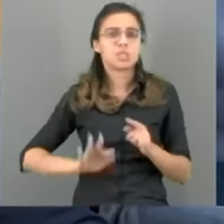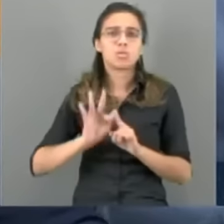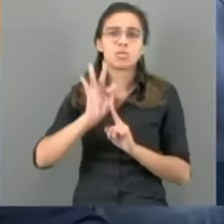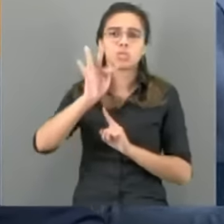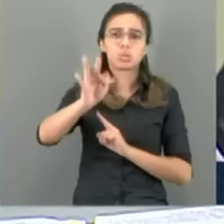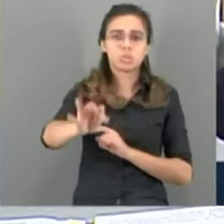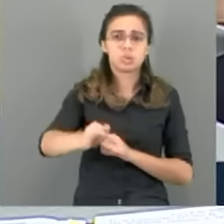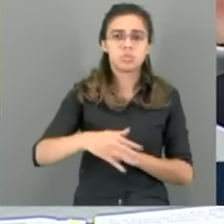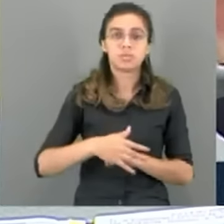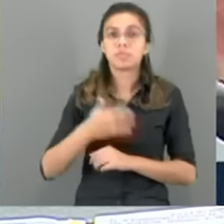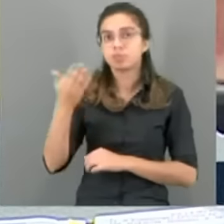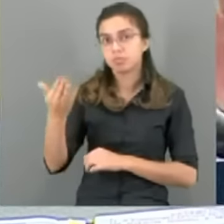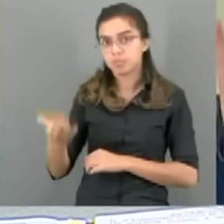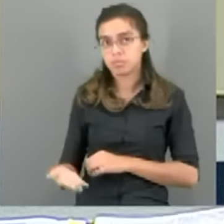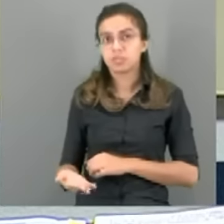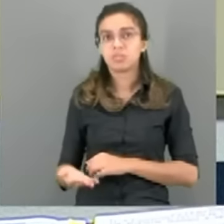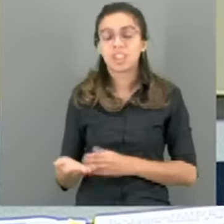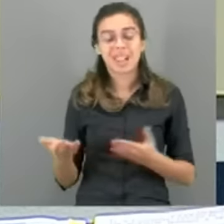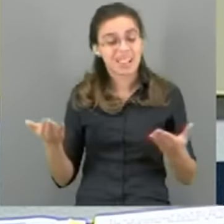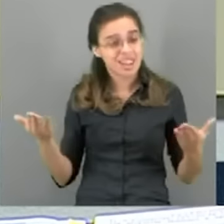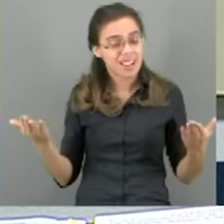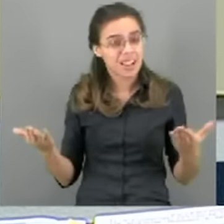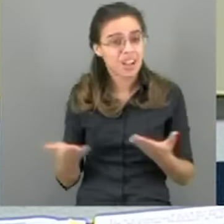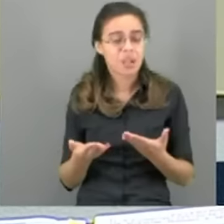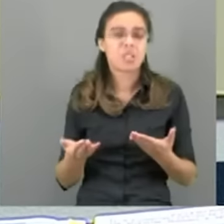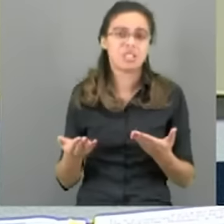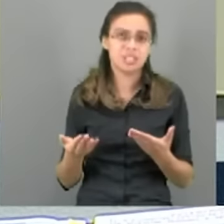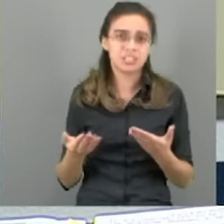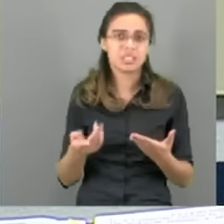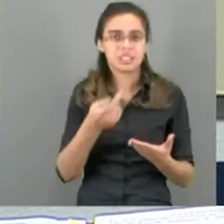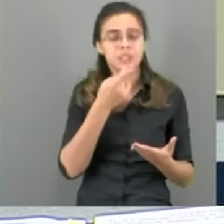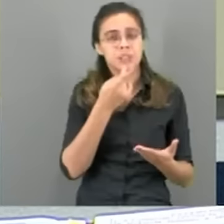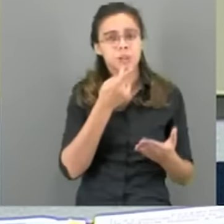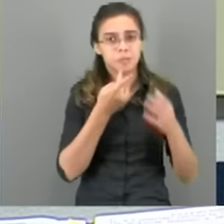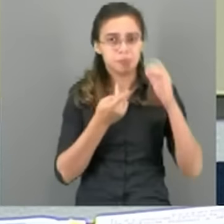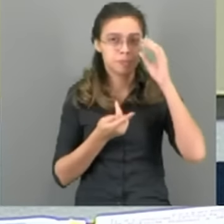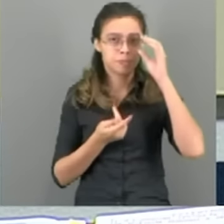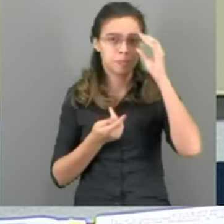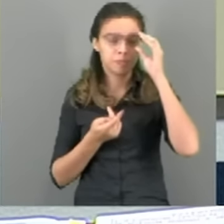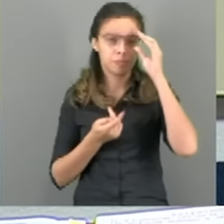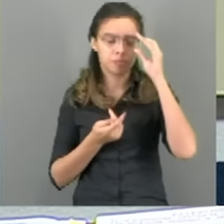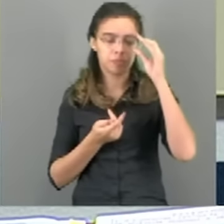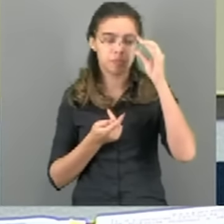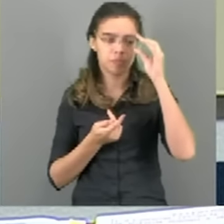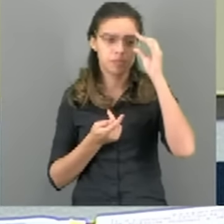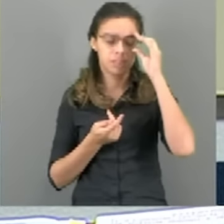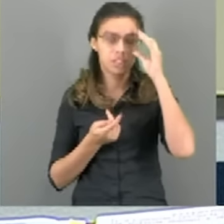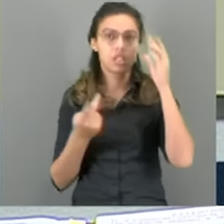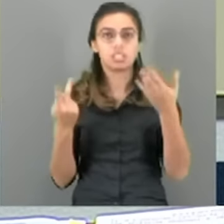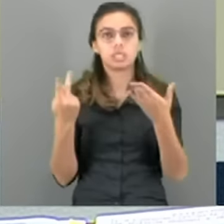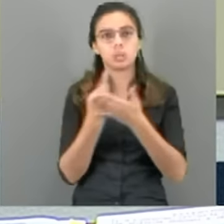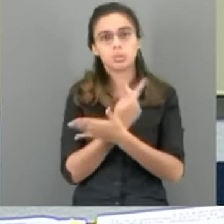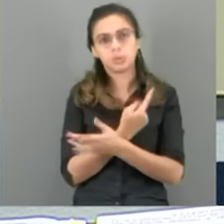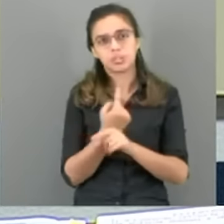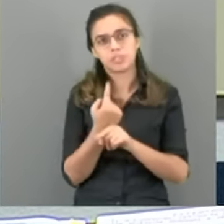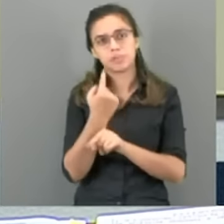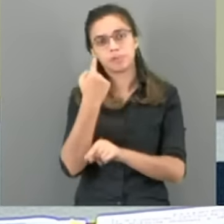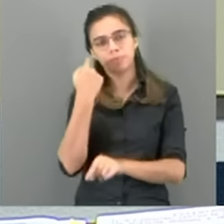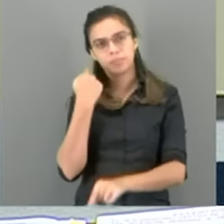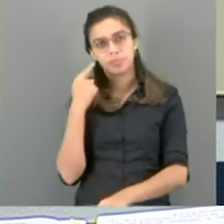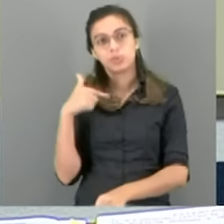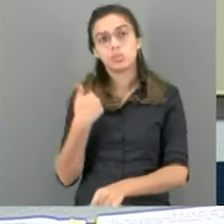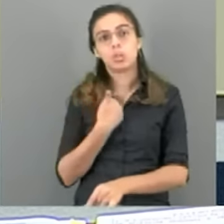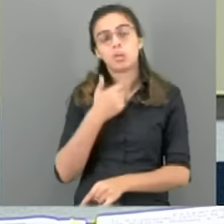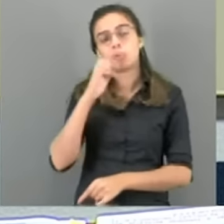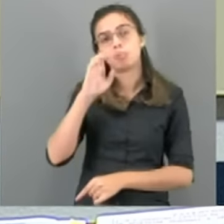Vossa Excelência colocou agora mesmo um fato que aconteceu que nós